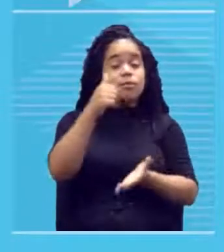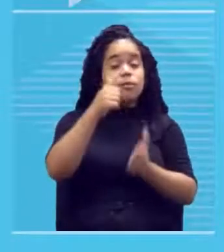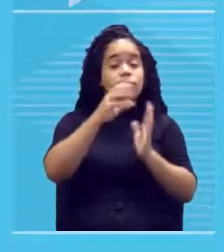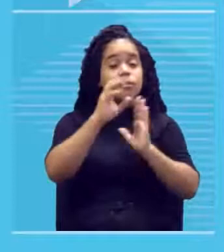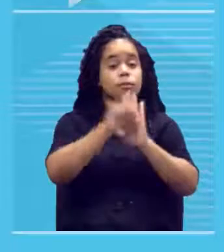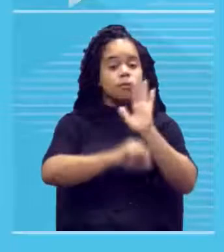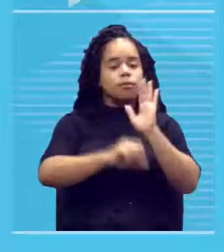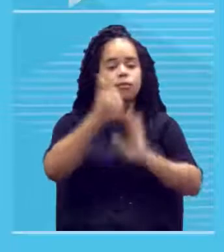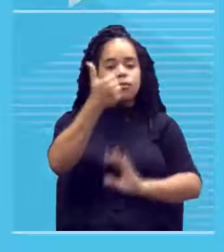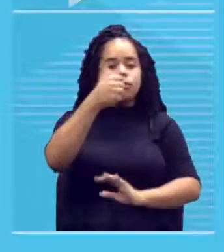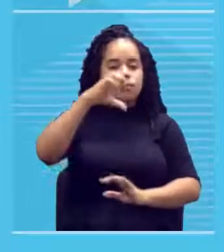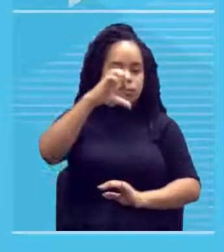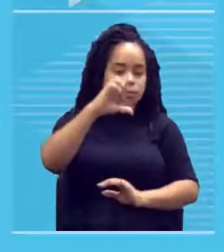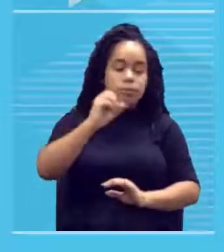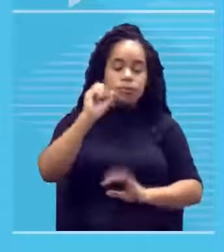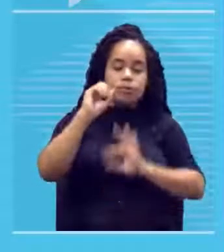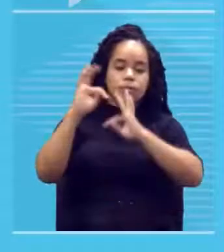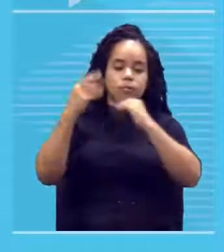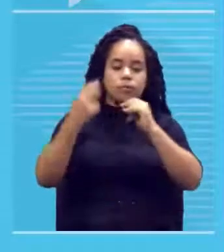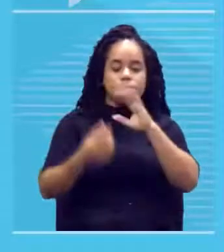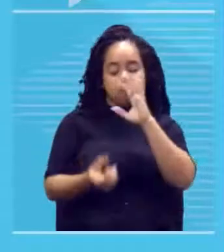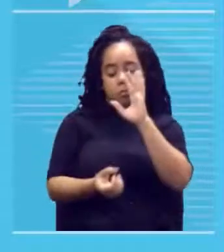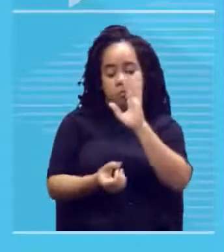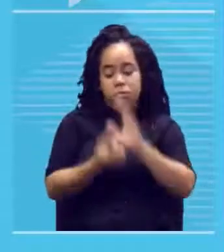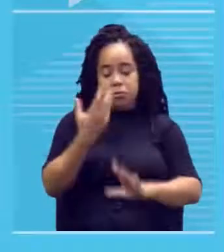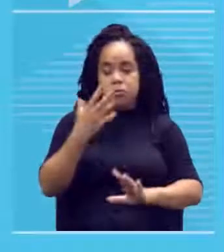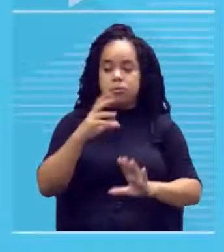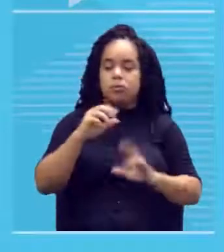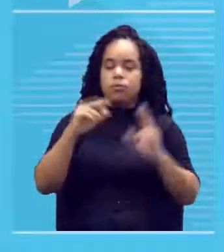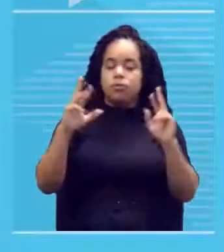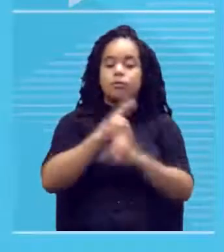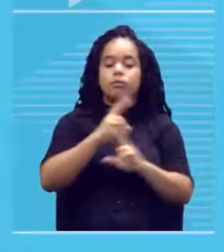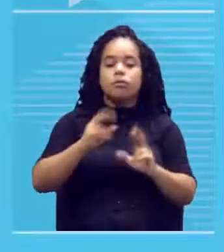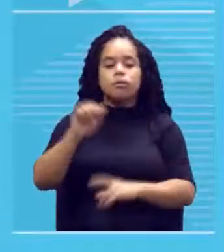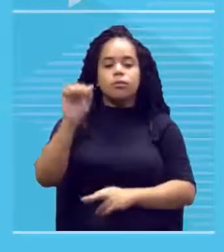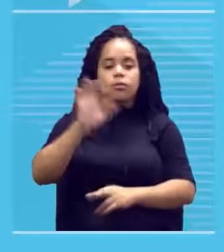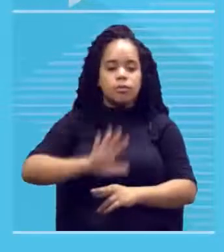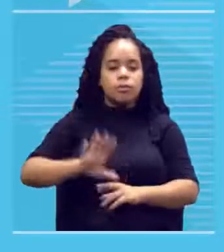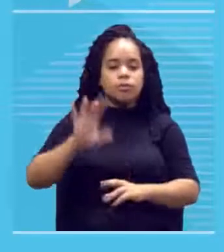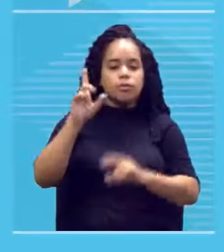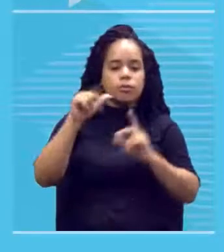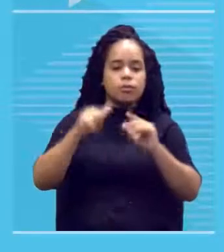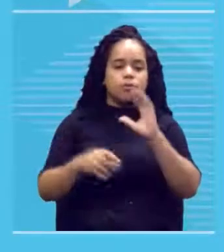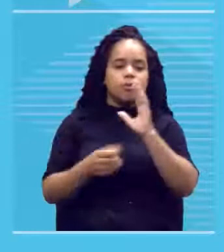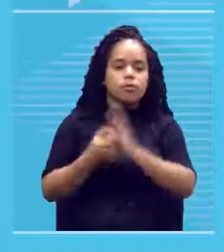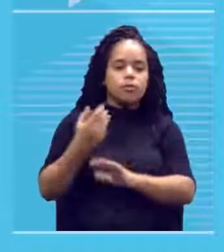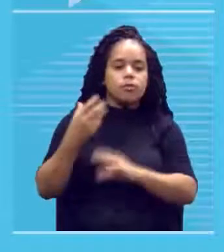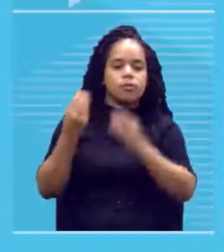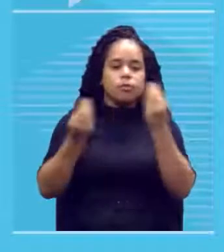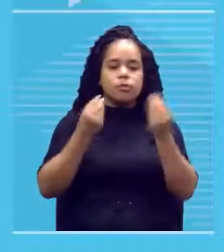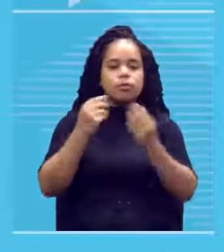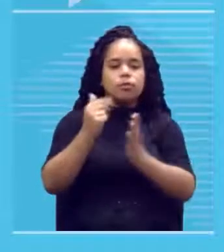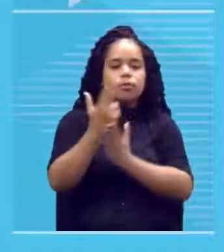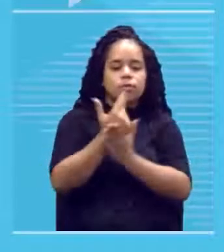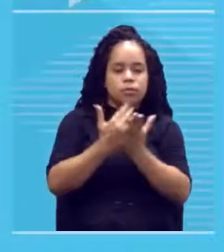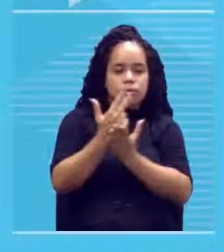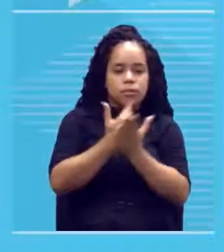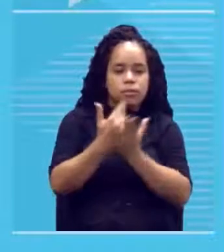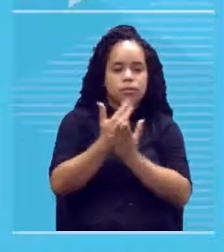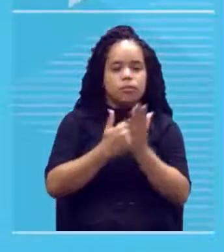que era produzido em termos de imagem, era criado a partir de desenhos e pinturas.